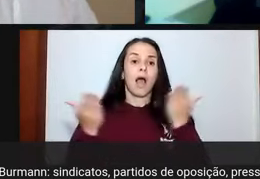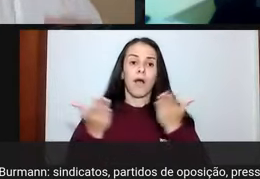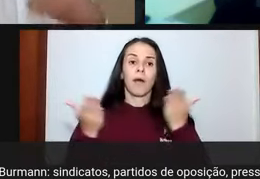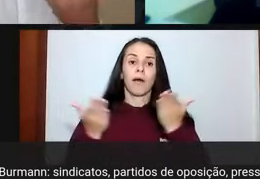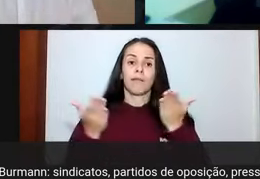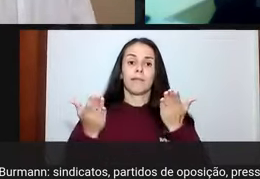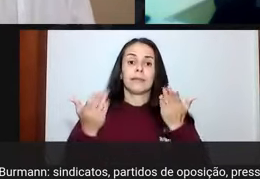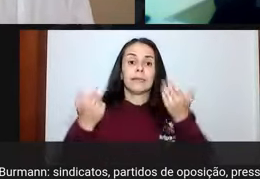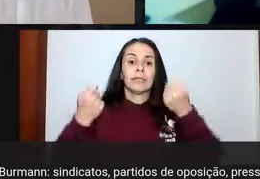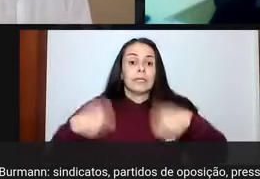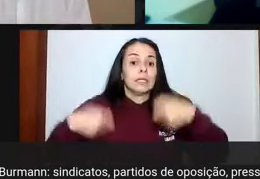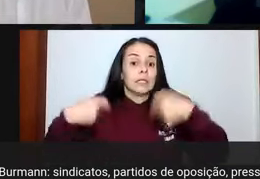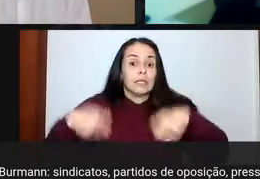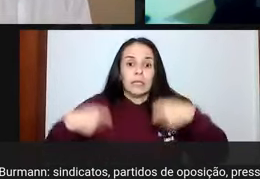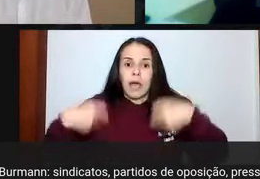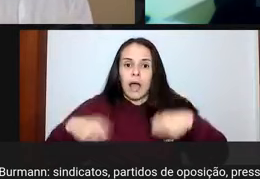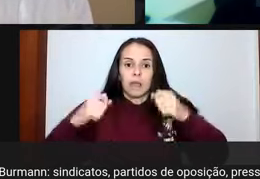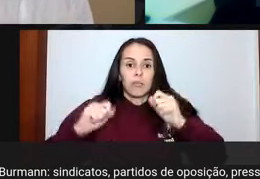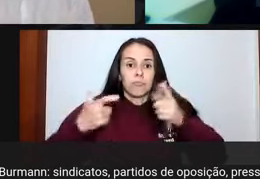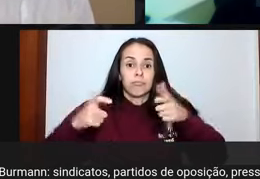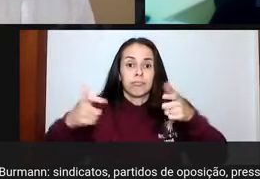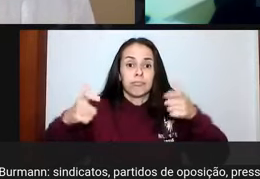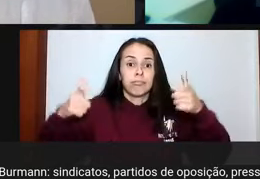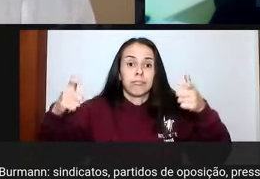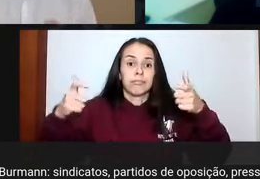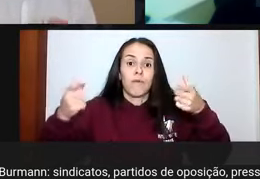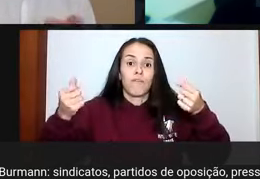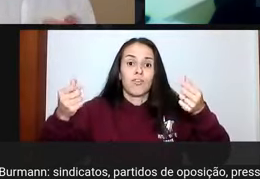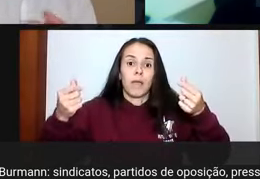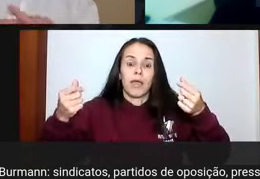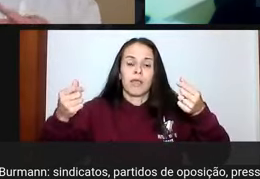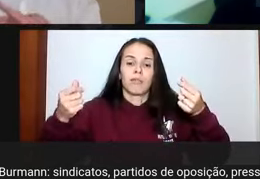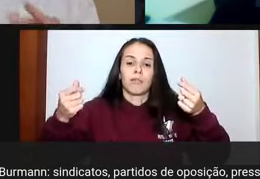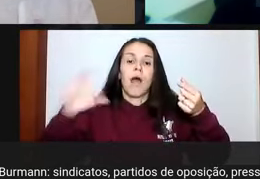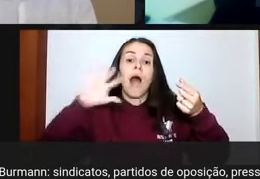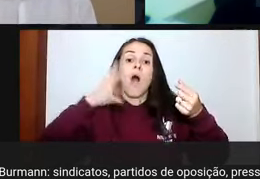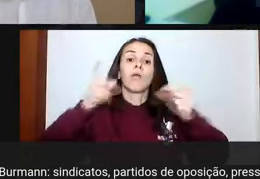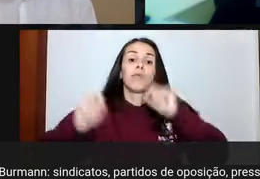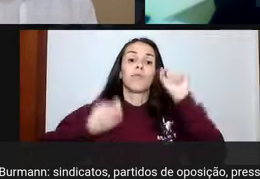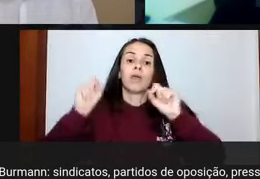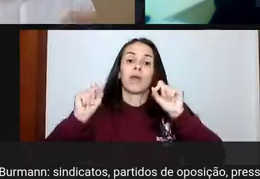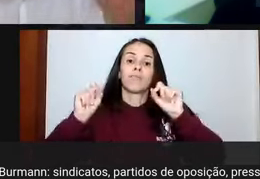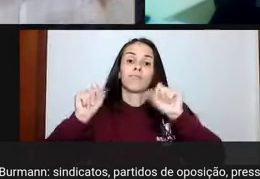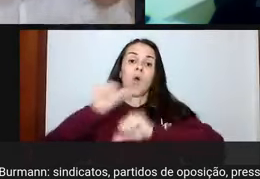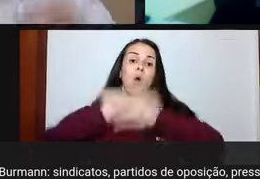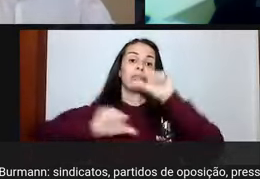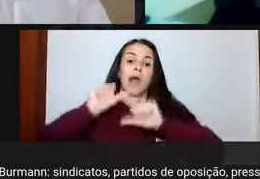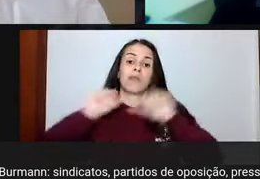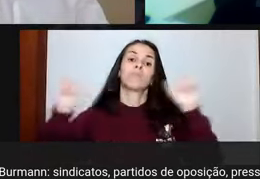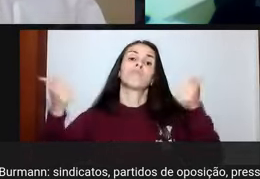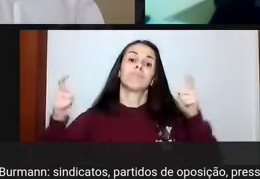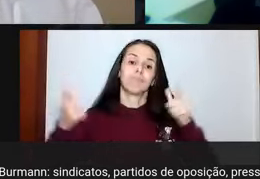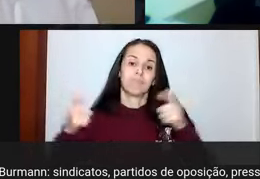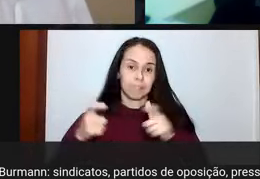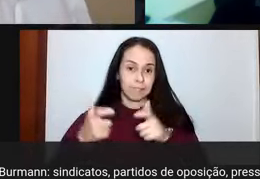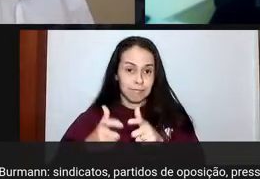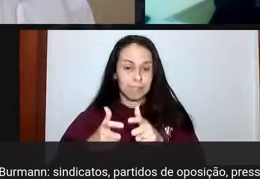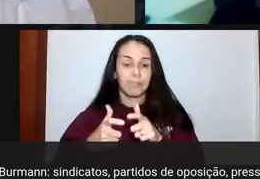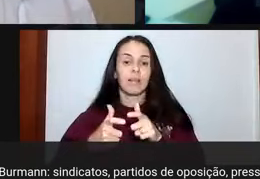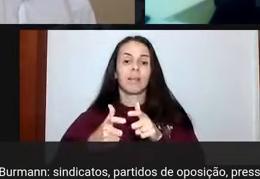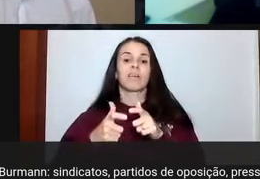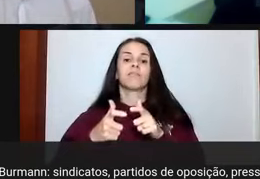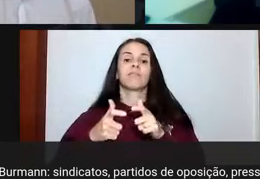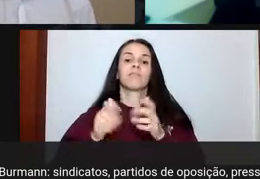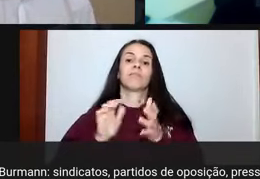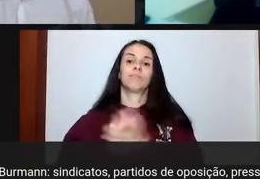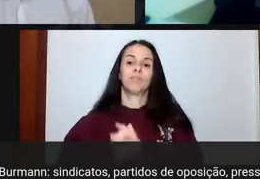de aumento de investimentos públicos, há uma sinalização claríssima, estabelecida em lei, de redução drástica